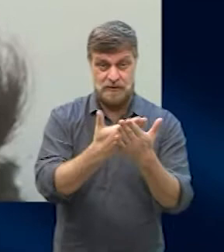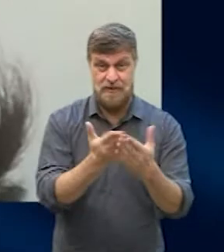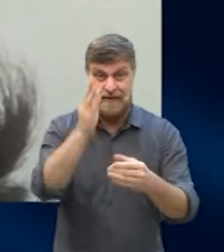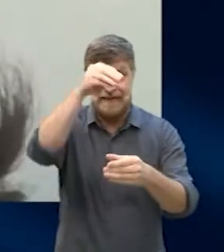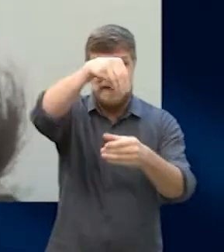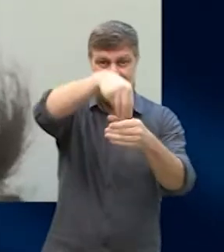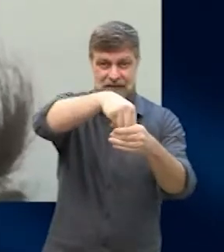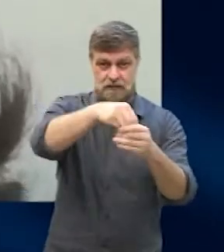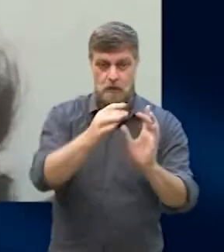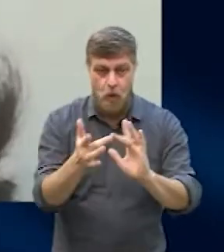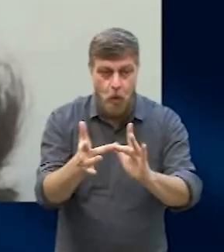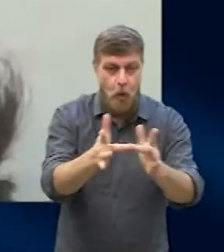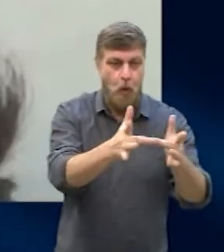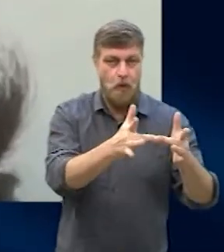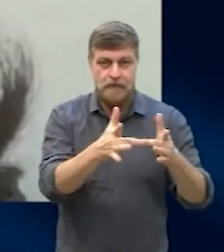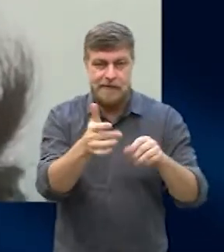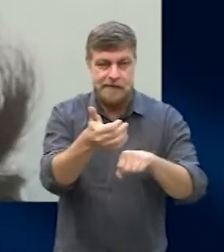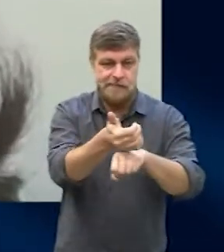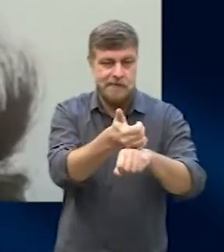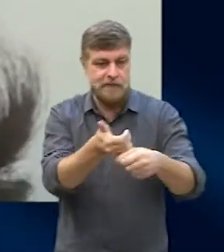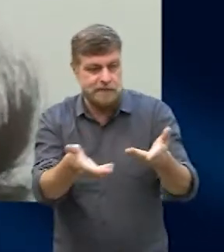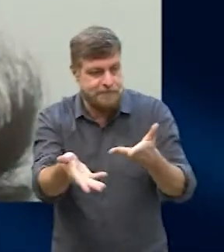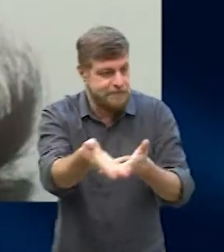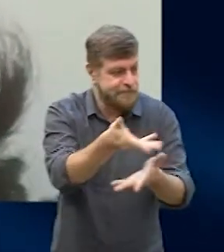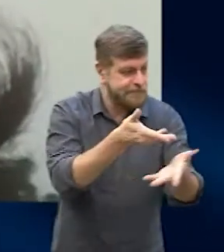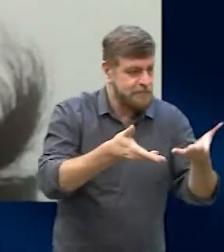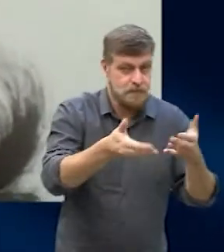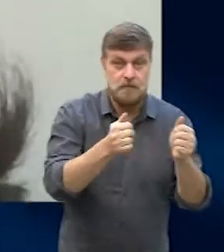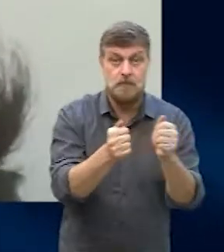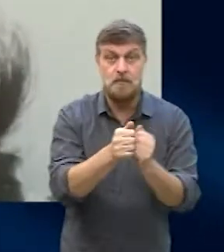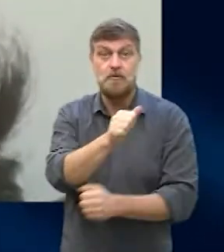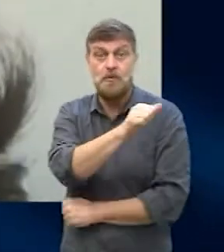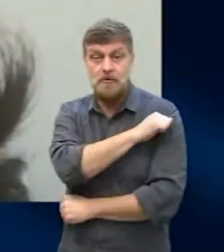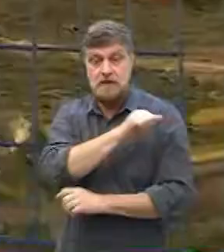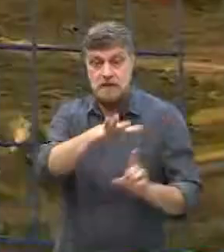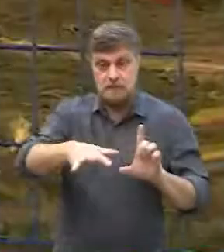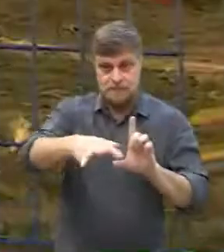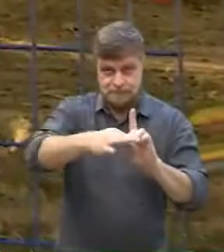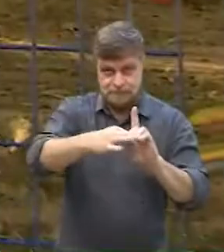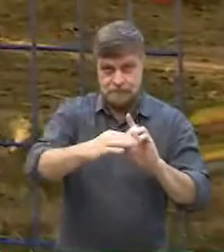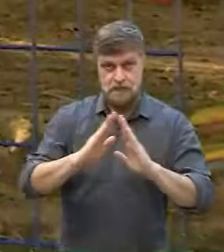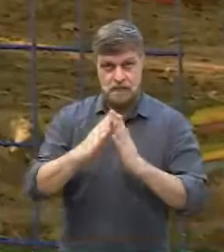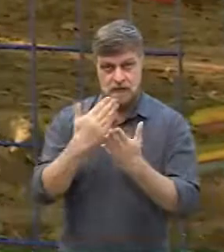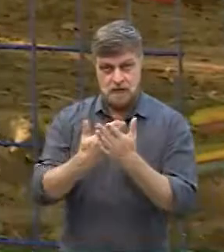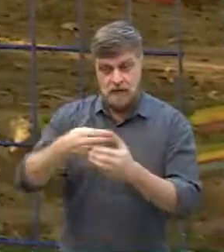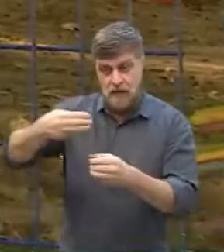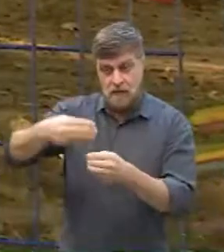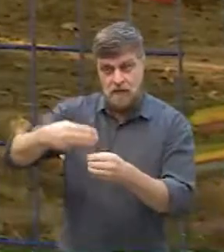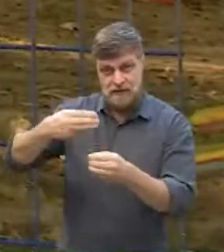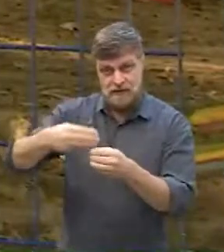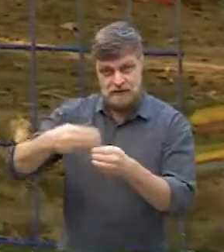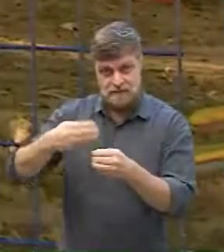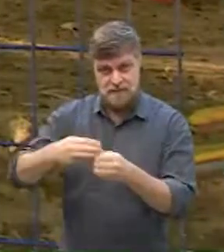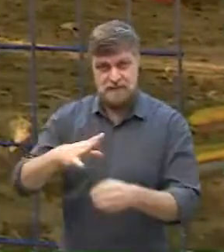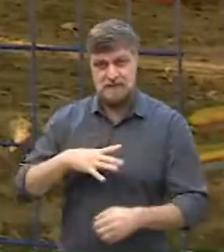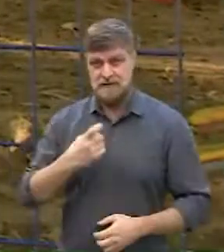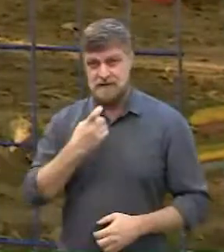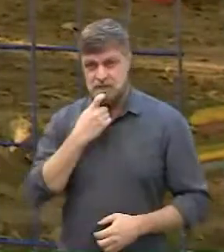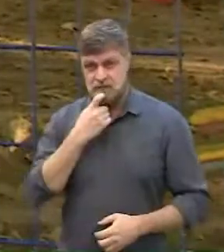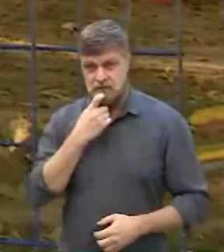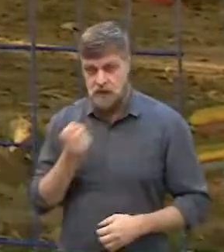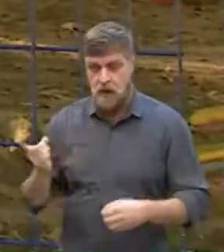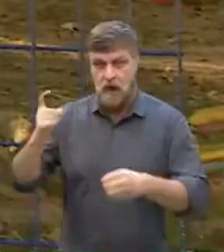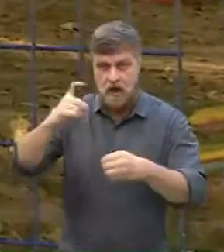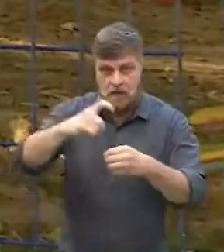das escolas, tendo contato com os outros profissionais, tendo contato com os estudantes. As escolas municipais de Campinas retomaram